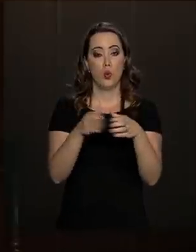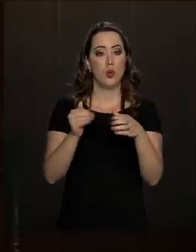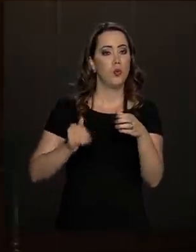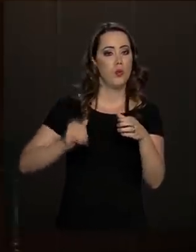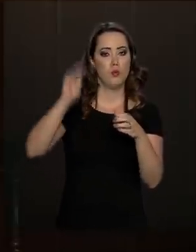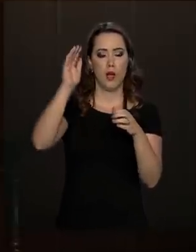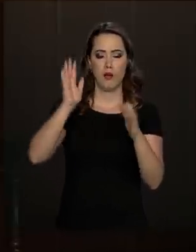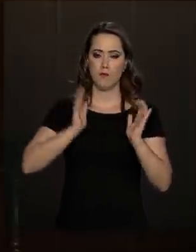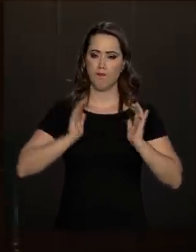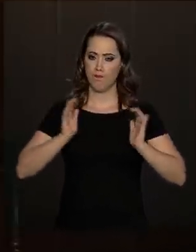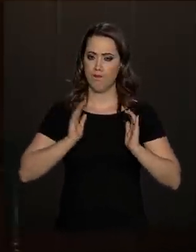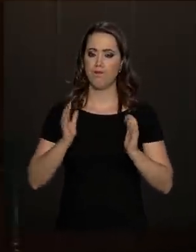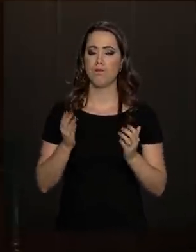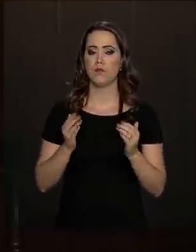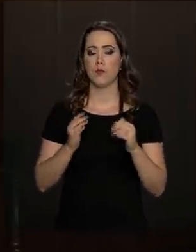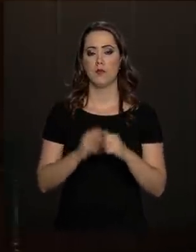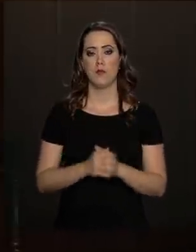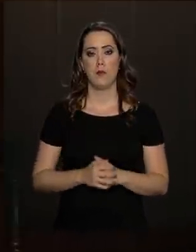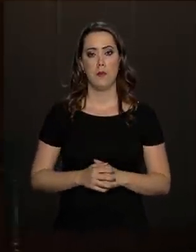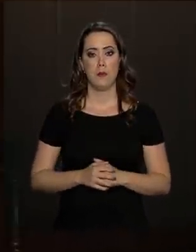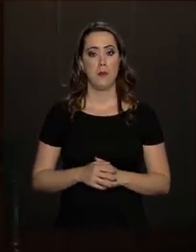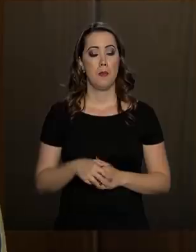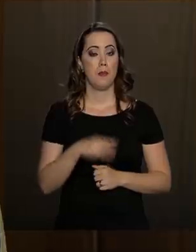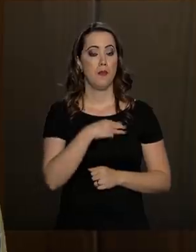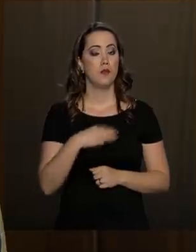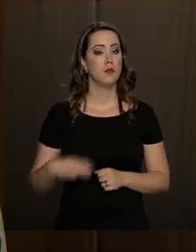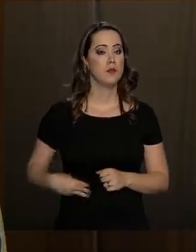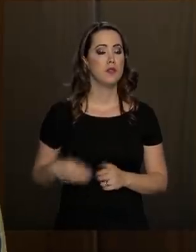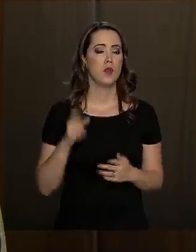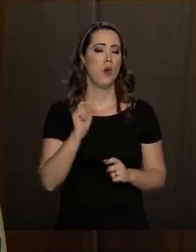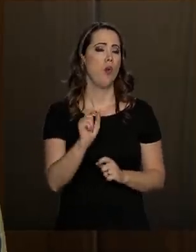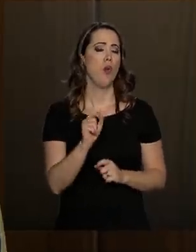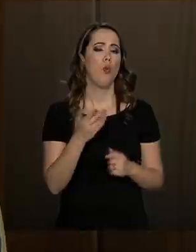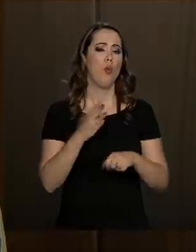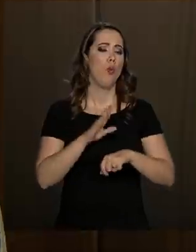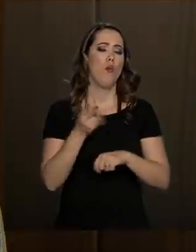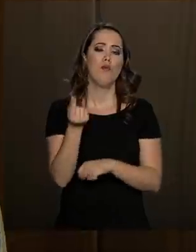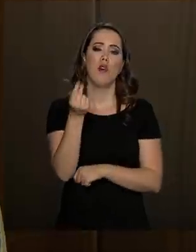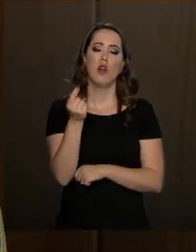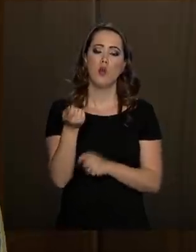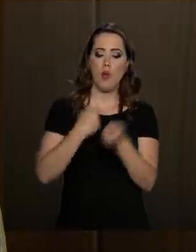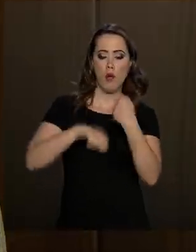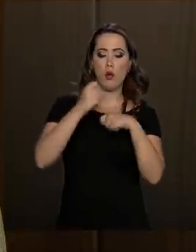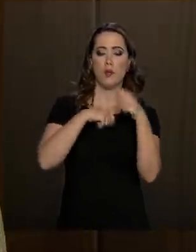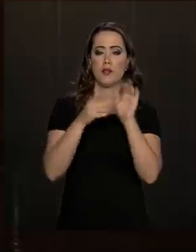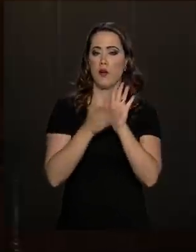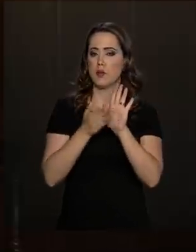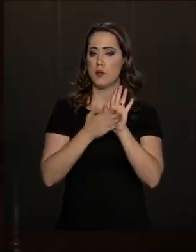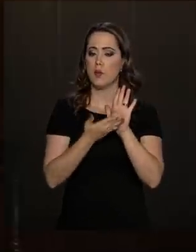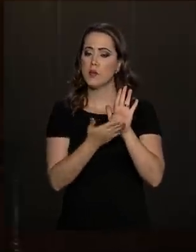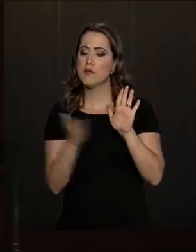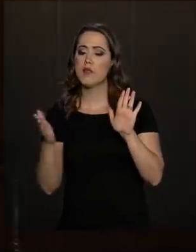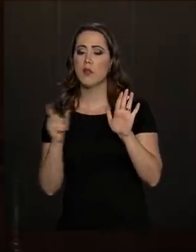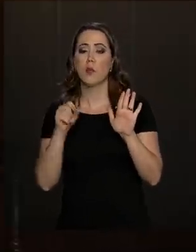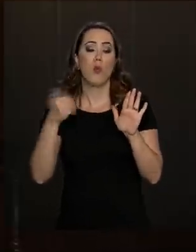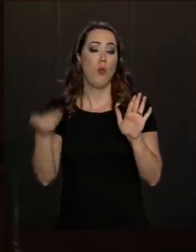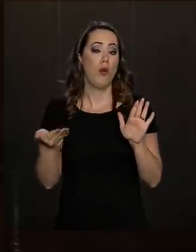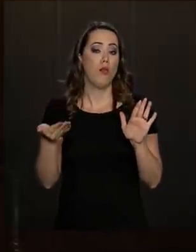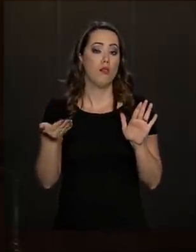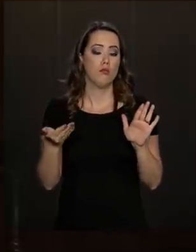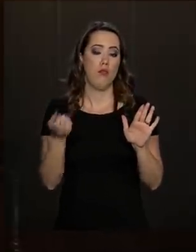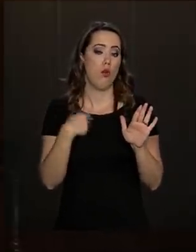favorecidos. Ministro, quanto se pretende economizar com essa proposta e em quanto tempo? Olha,